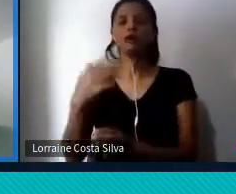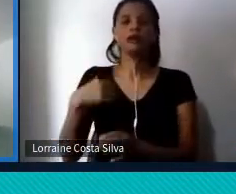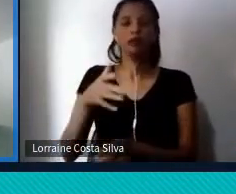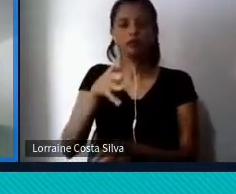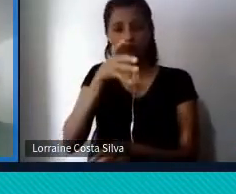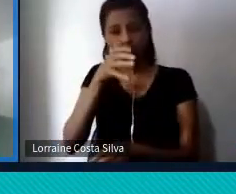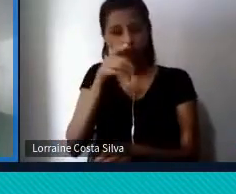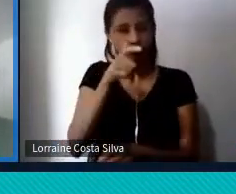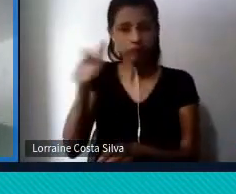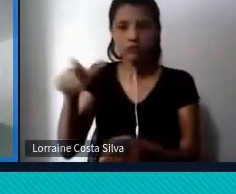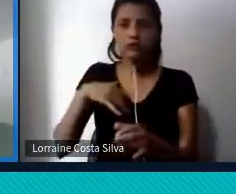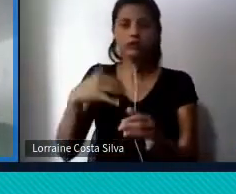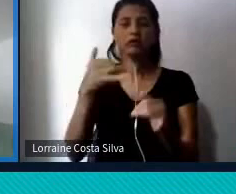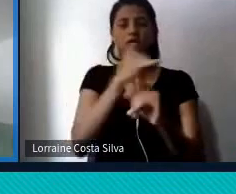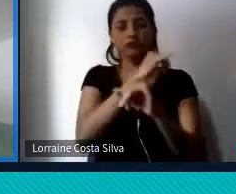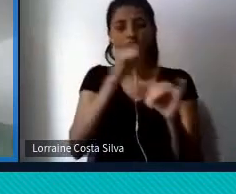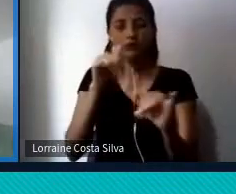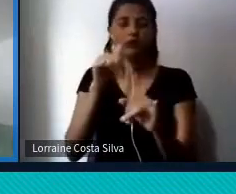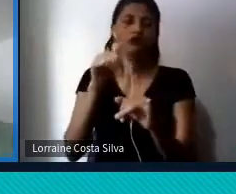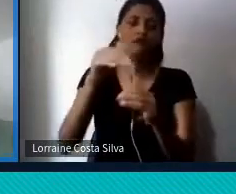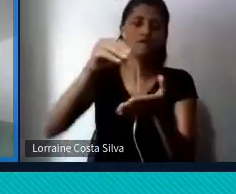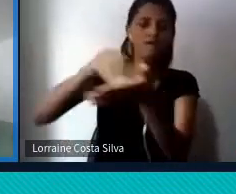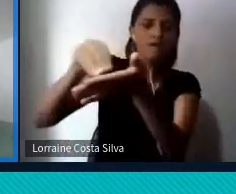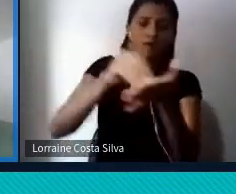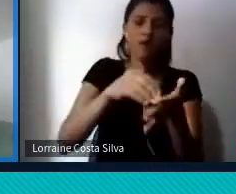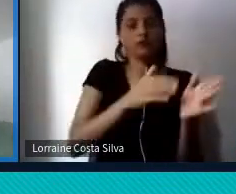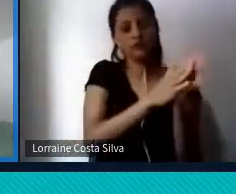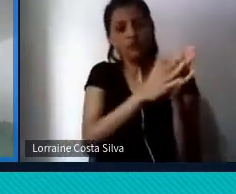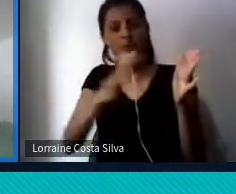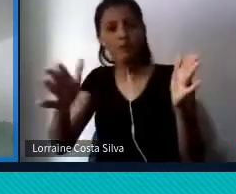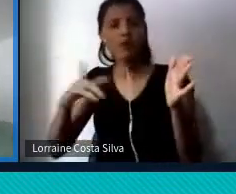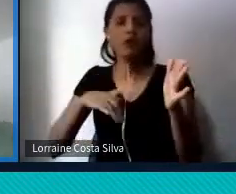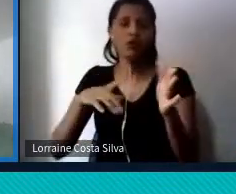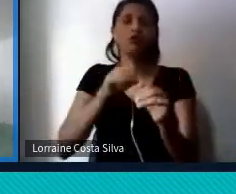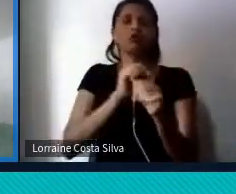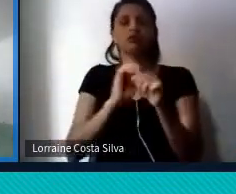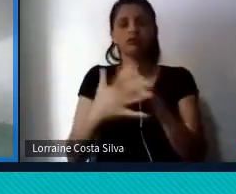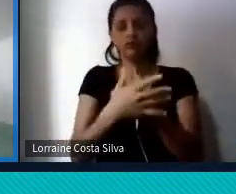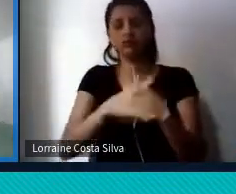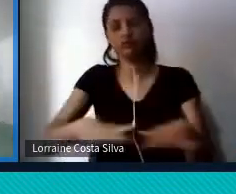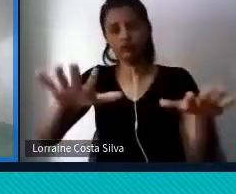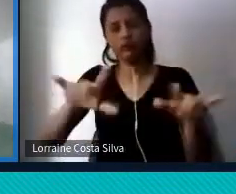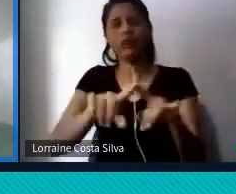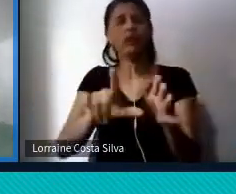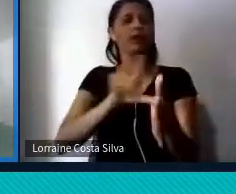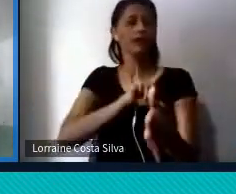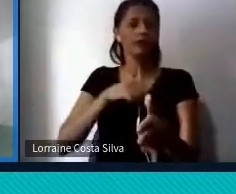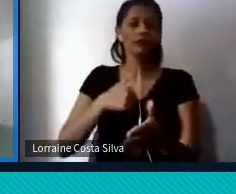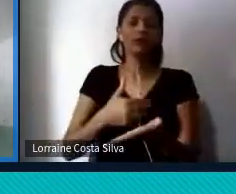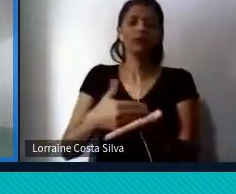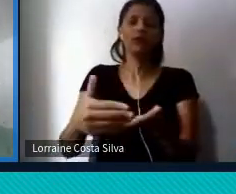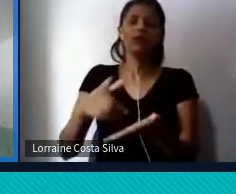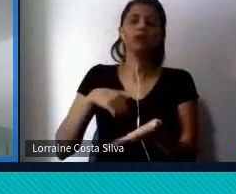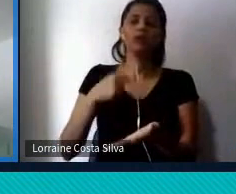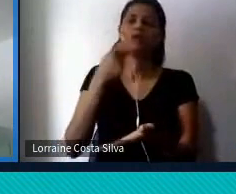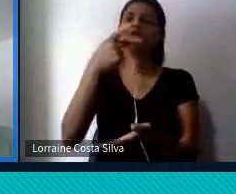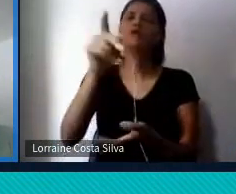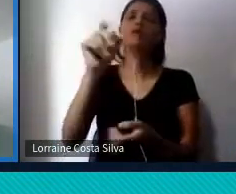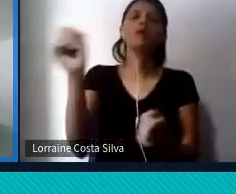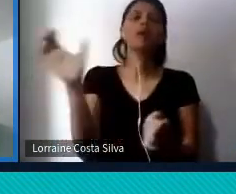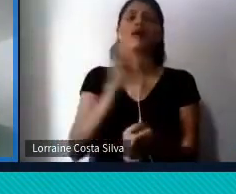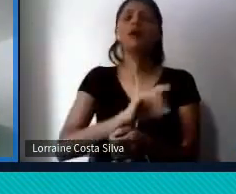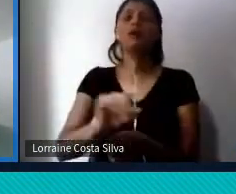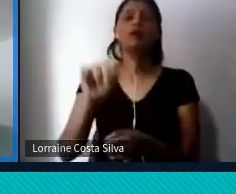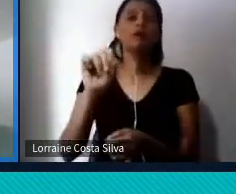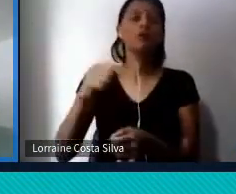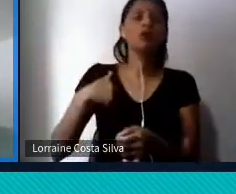desinformação ao longo do período. Antes de começar, falar rapidamente sobre o que me